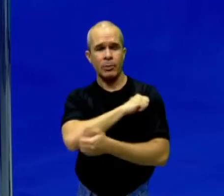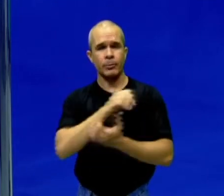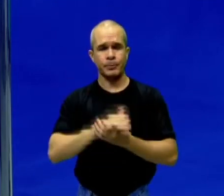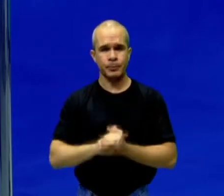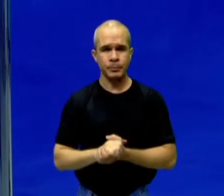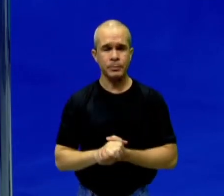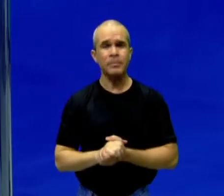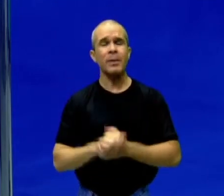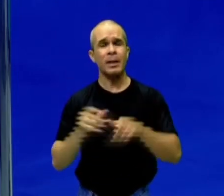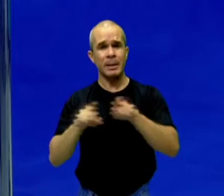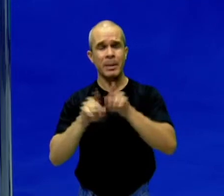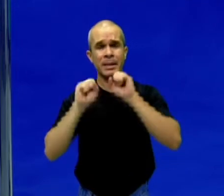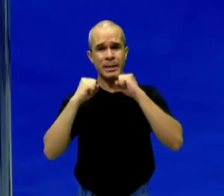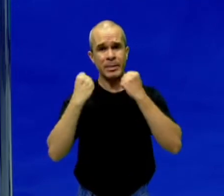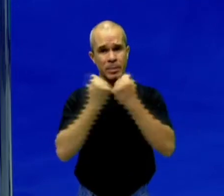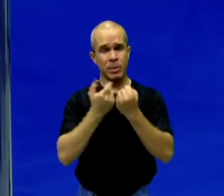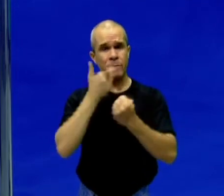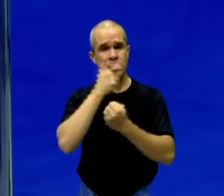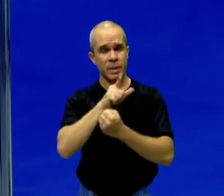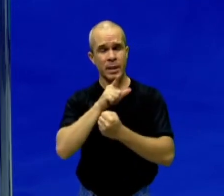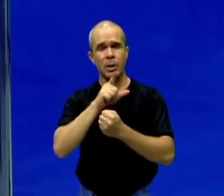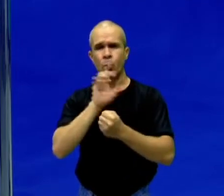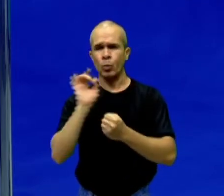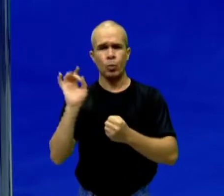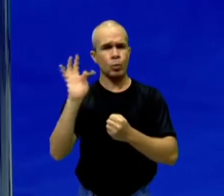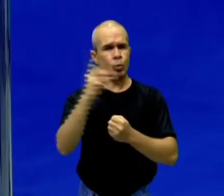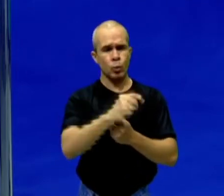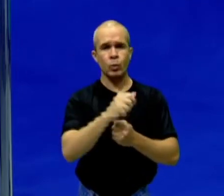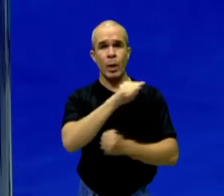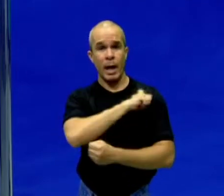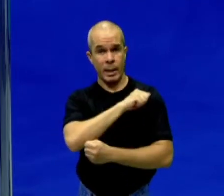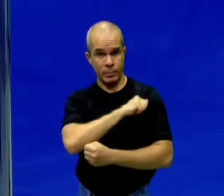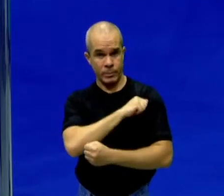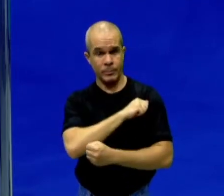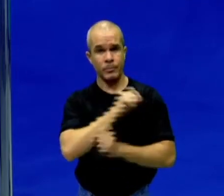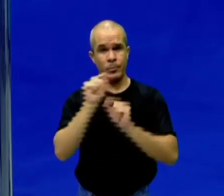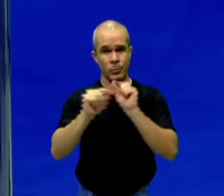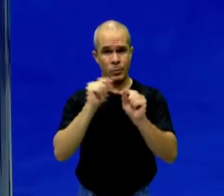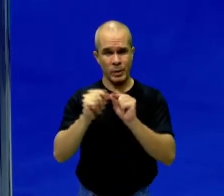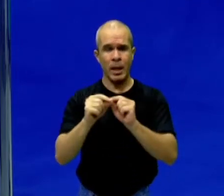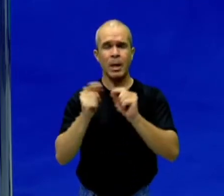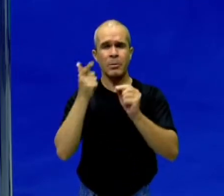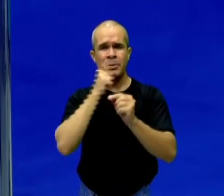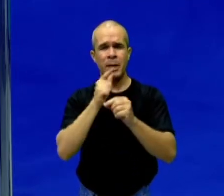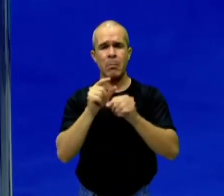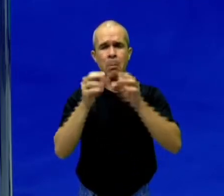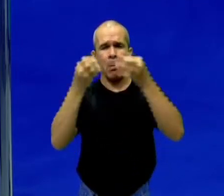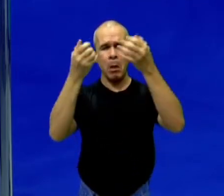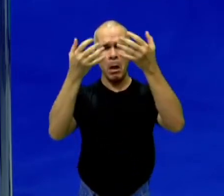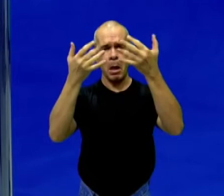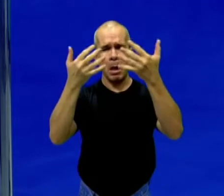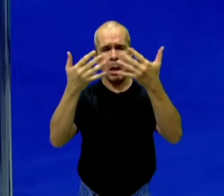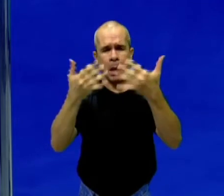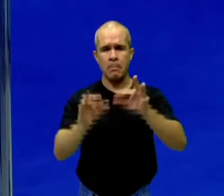Através do seminário, os alunos irão, de uma certa forma, destrinchar os seus assuntos estudados